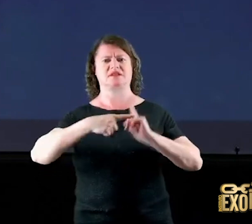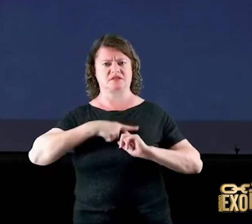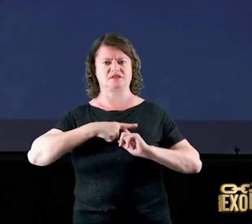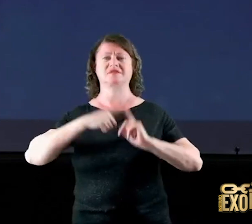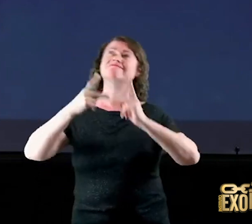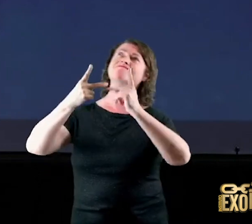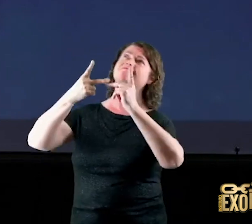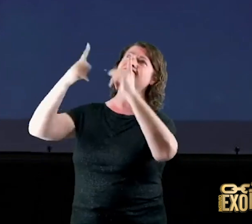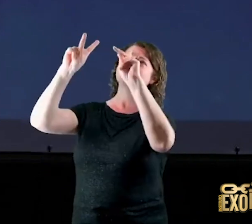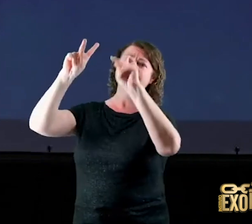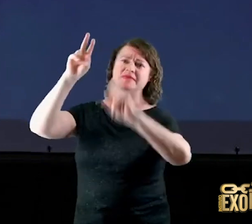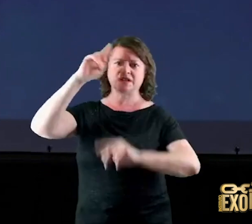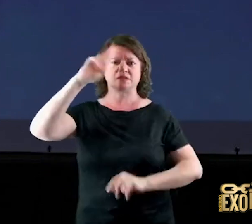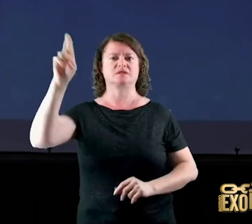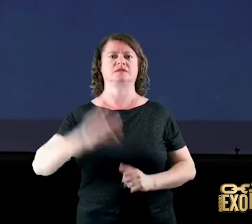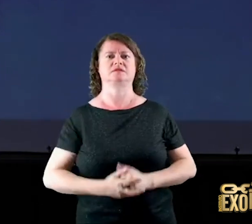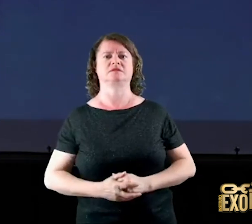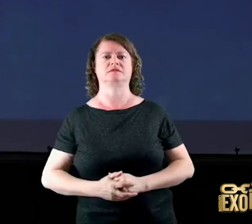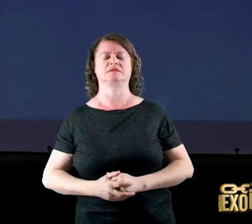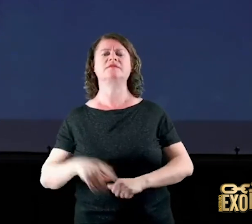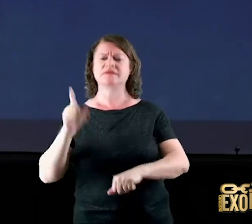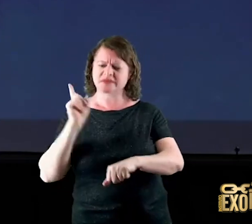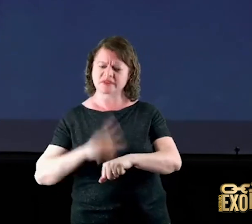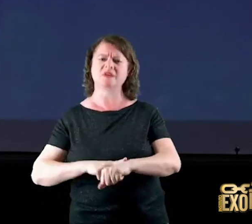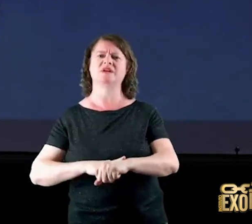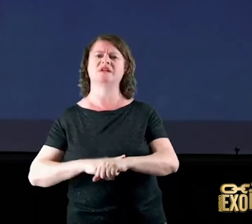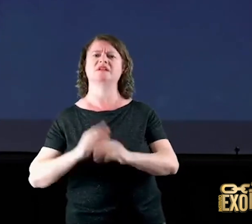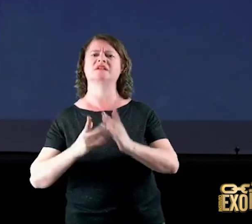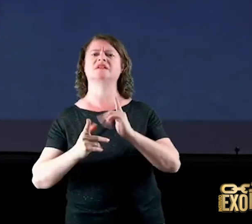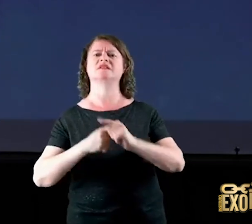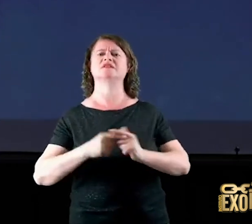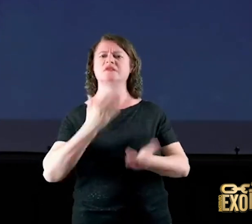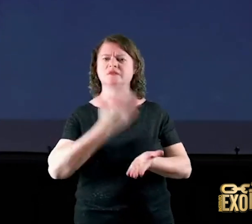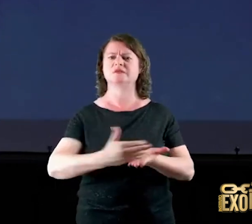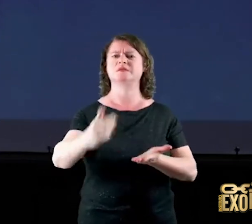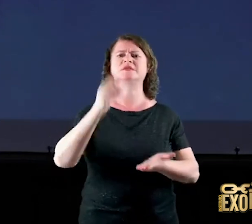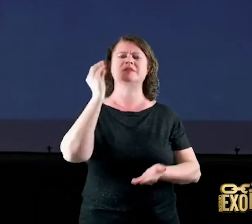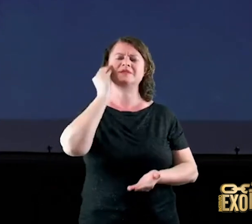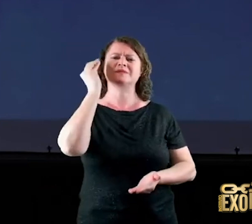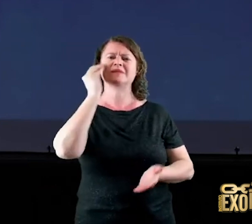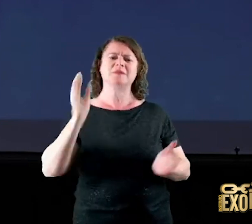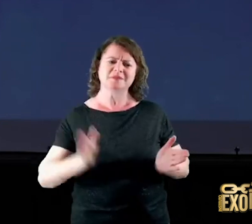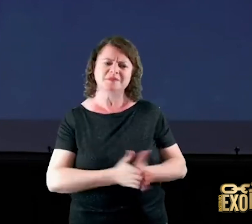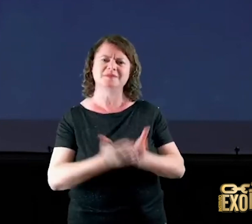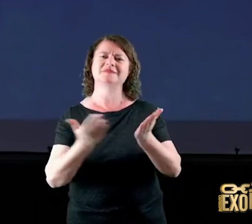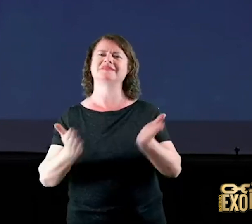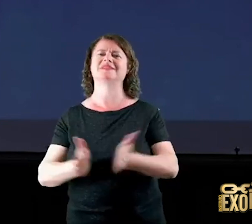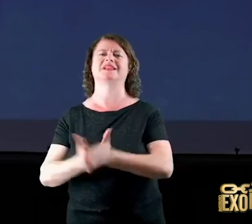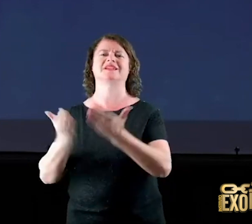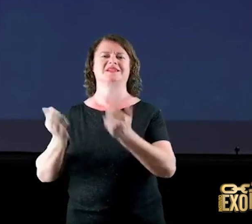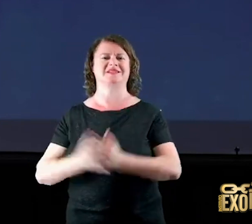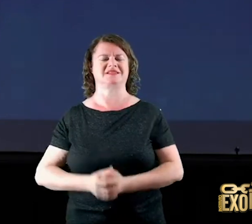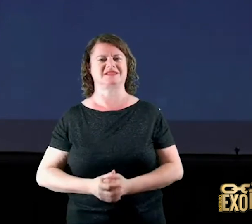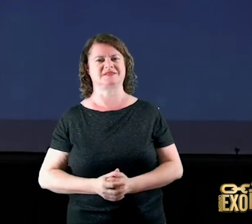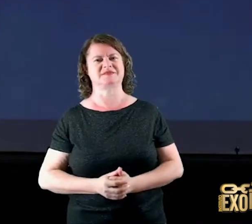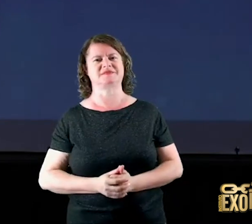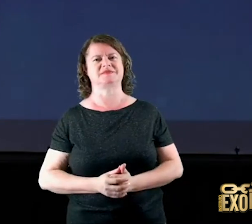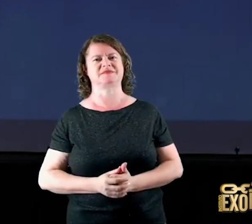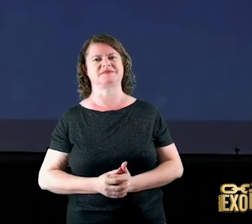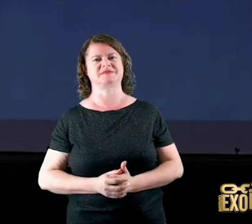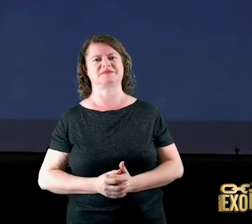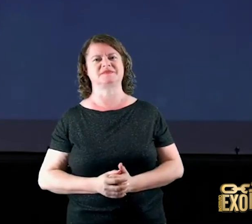está na hora da igreja começar a experimentar milagres não apenas